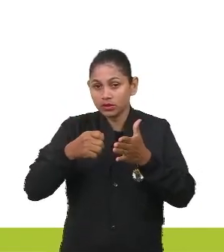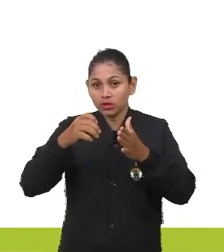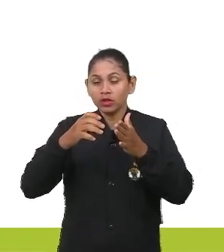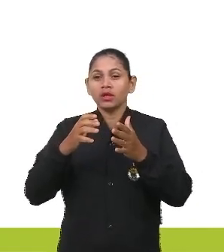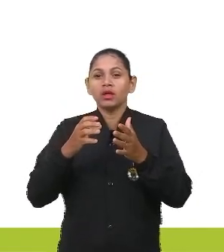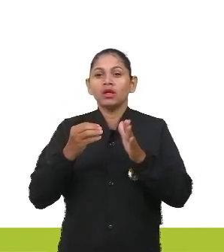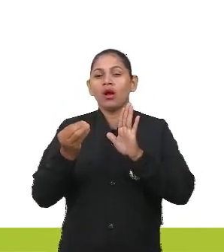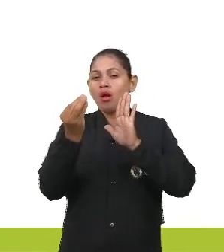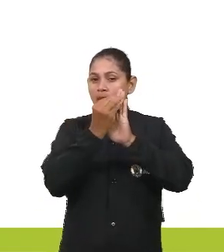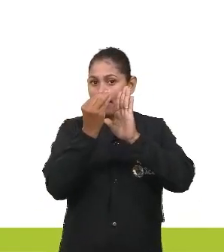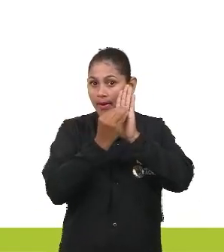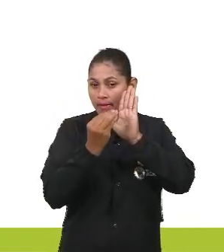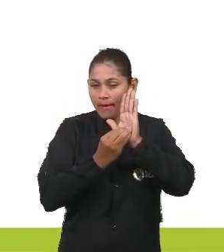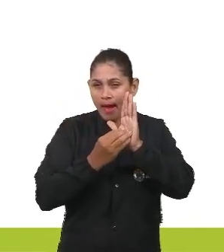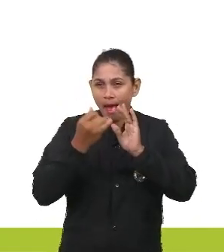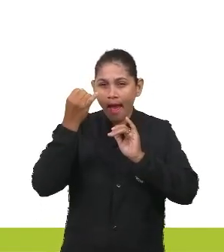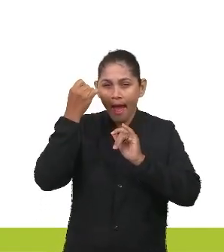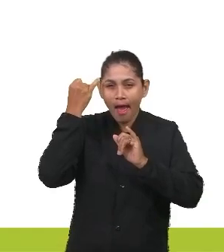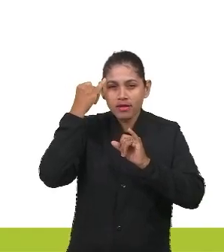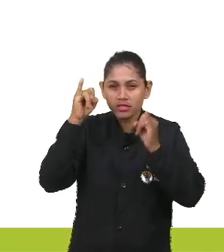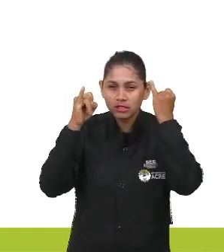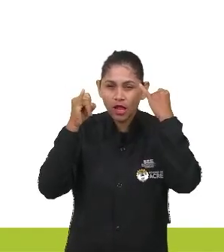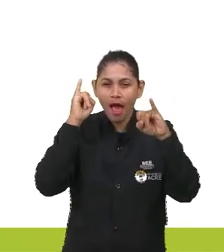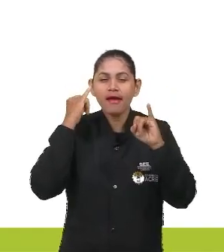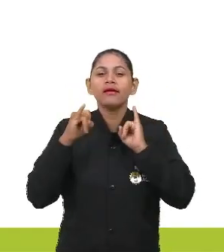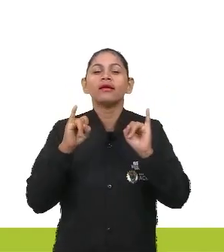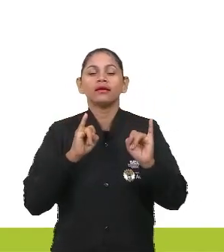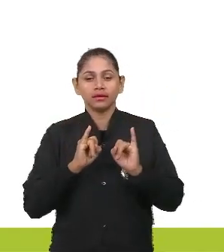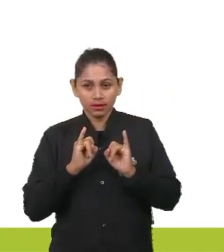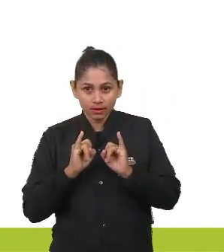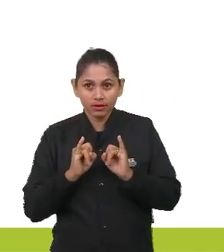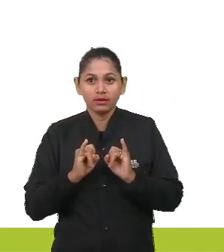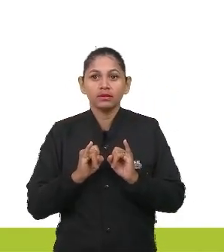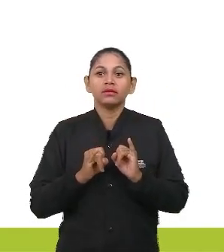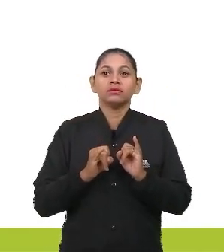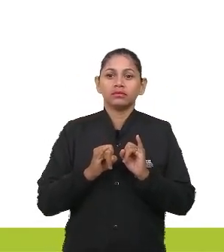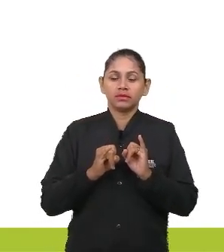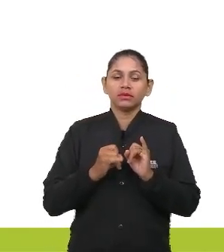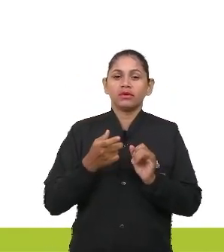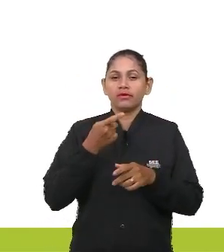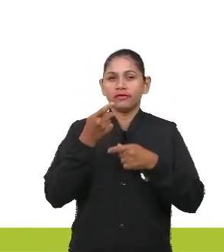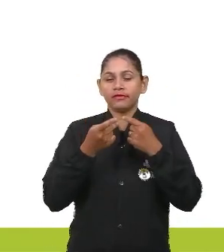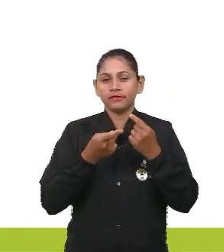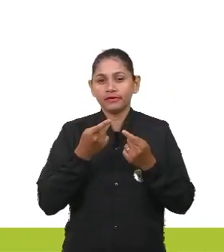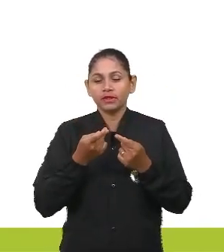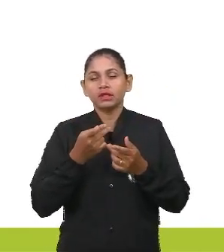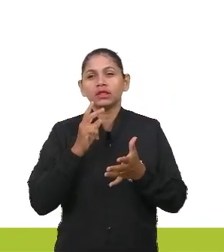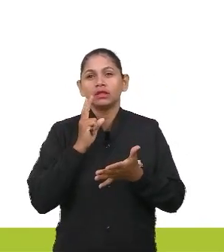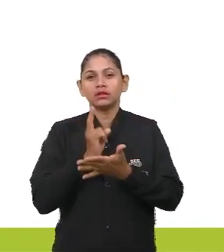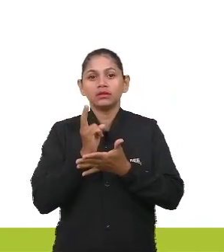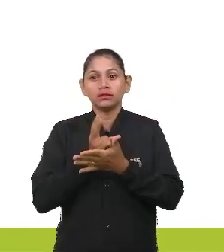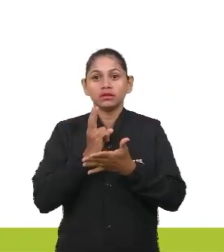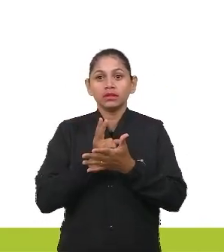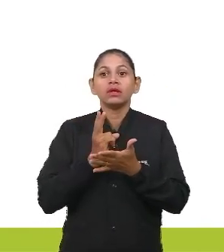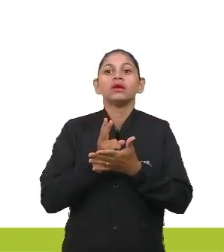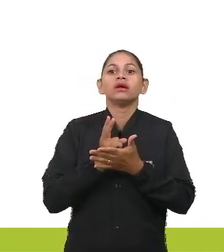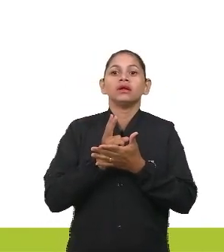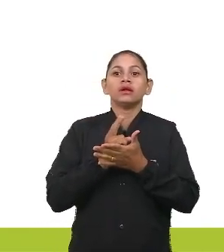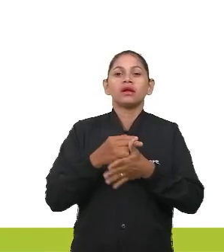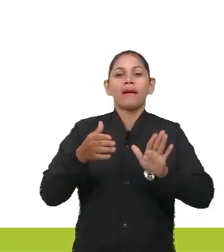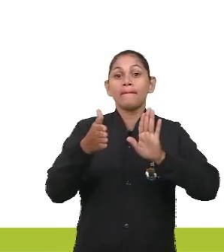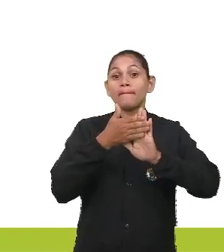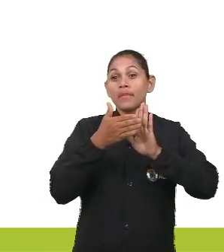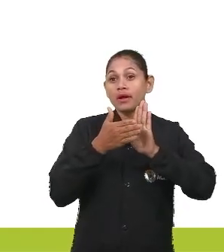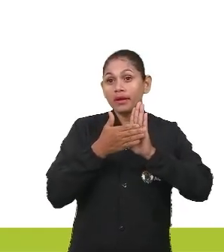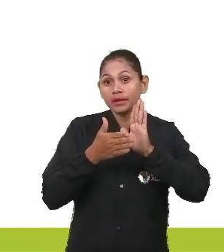ali um banco de ideias. Nós falamos muito sobre repertório cultural. O que é repertório cultural, professor? Na verdade,